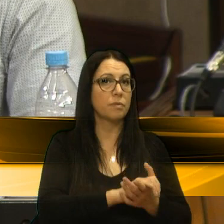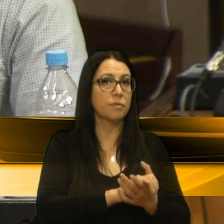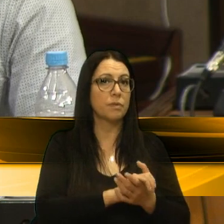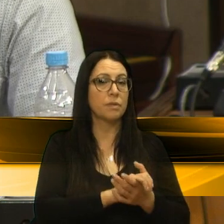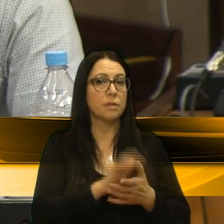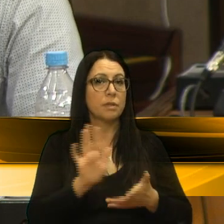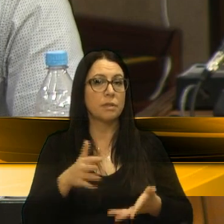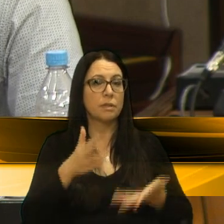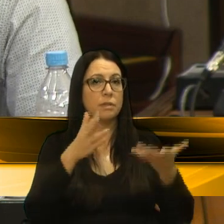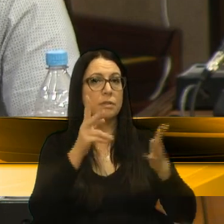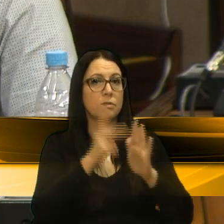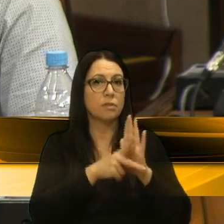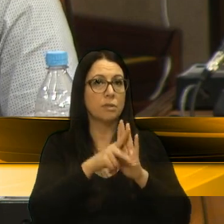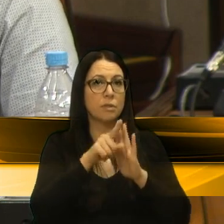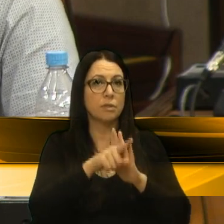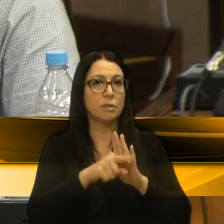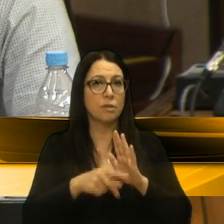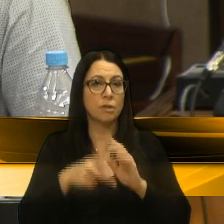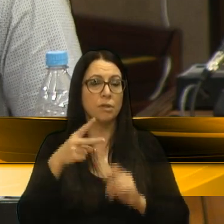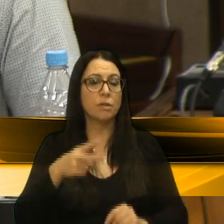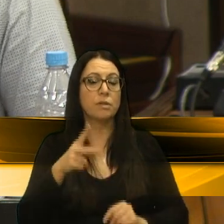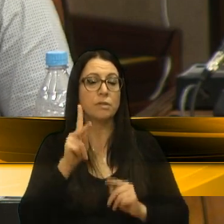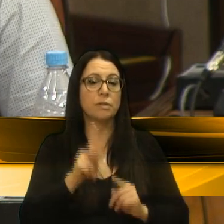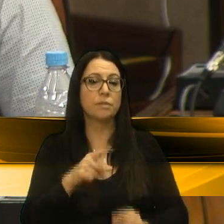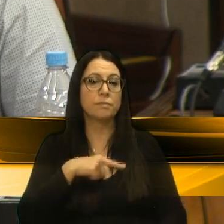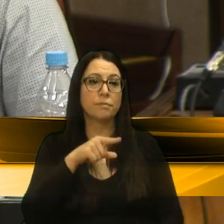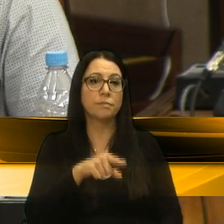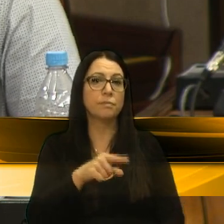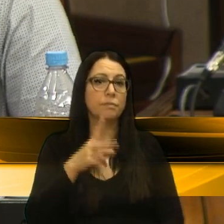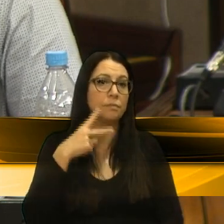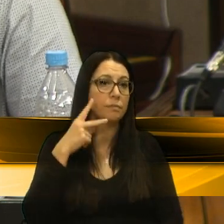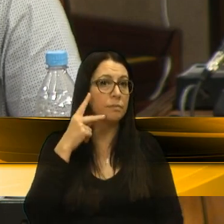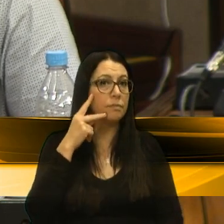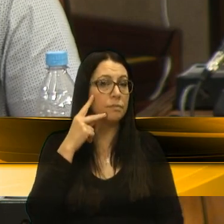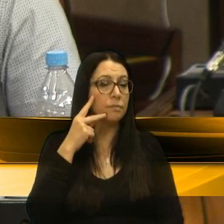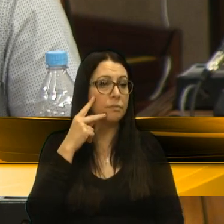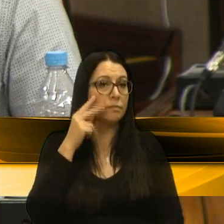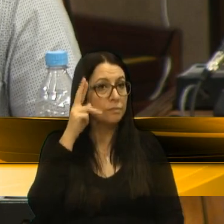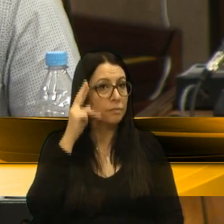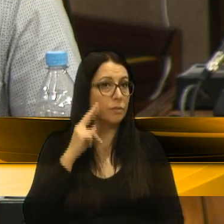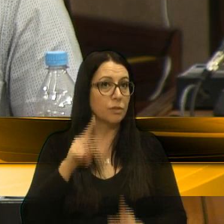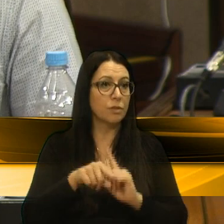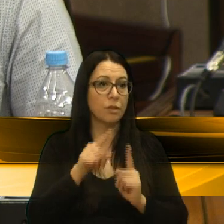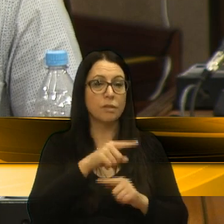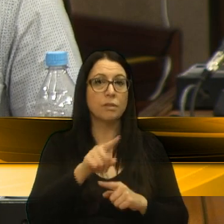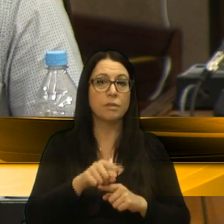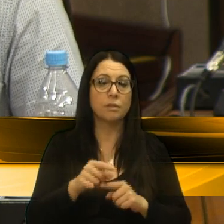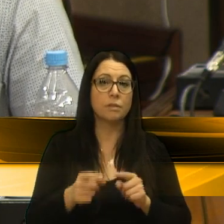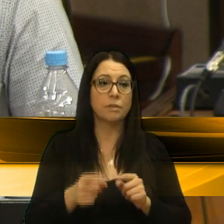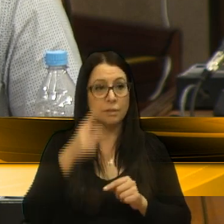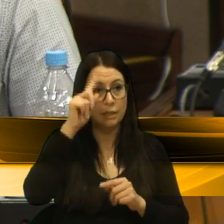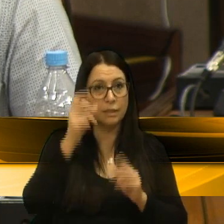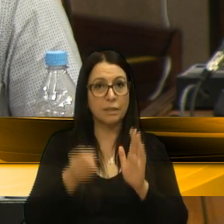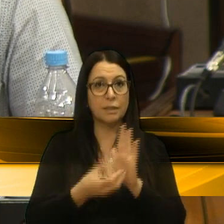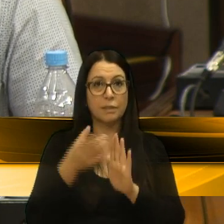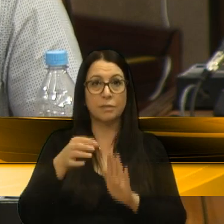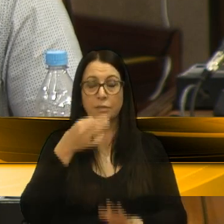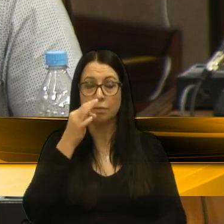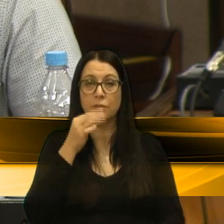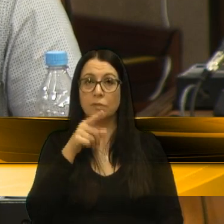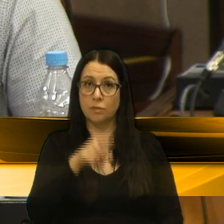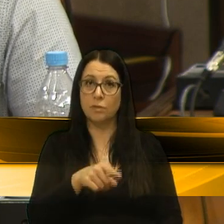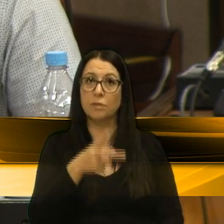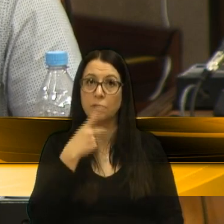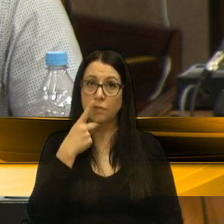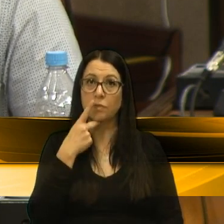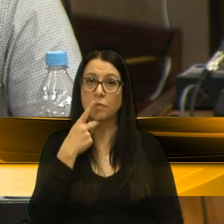incentivou nesse projeto, e a segunda pessoa é tu. E aí, vereador, essa ideia nasceu aqui em Caxias do Sul, e ele diz no